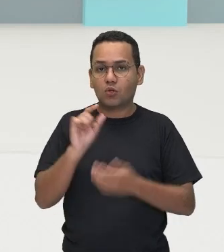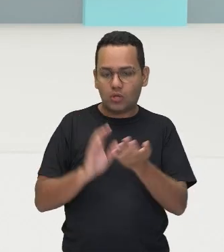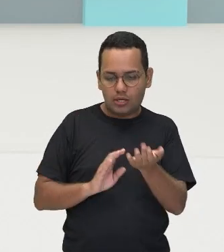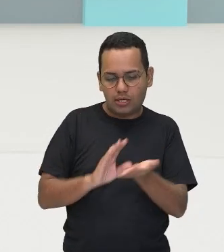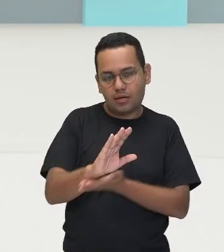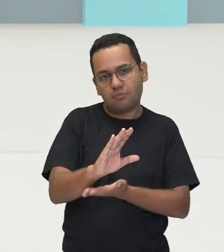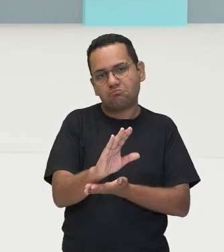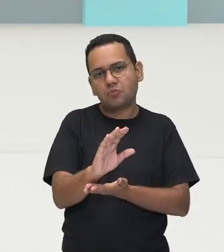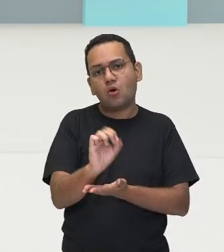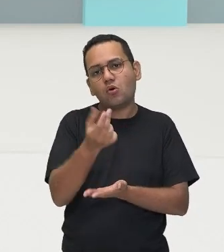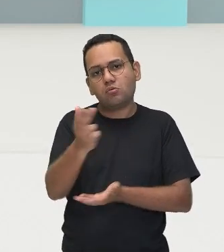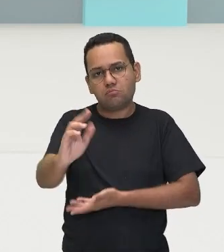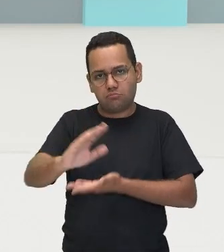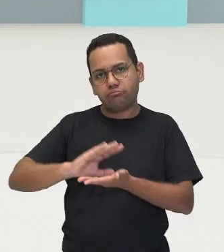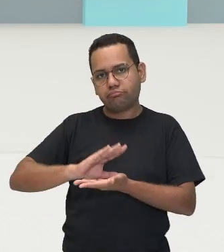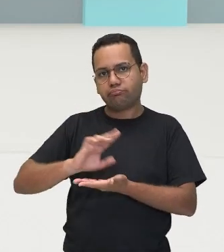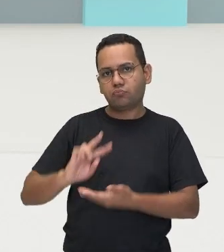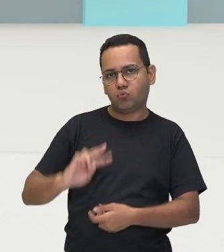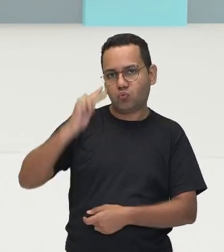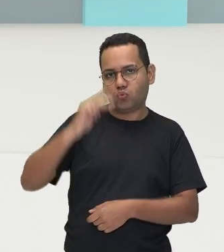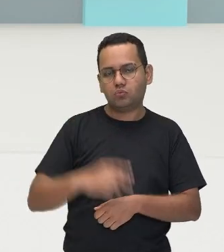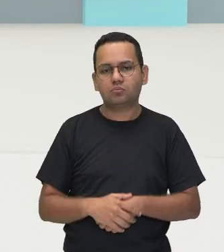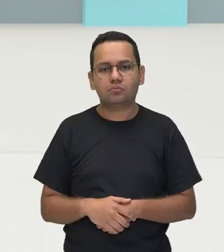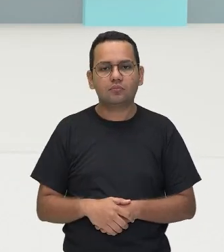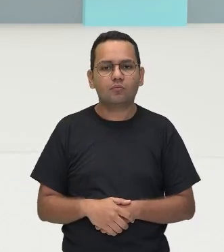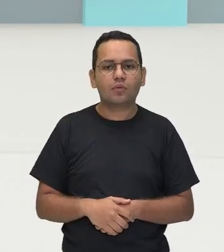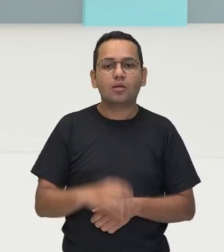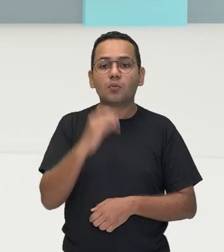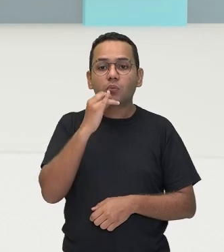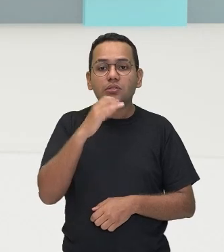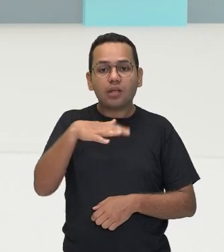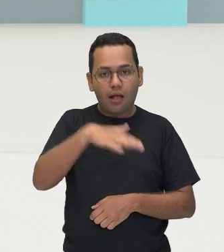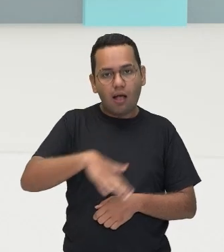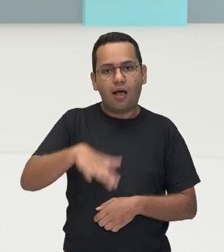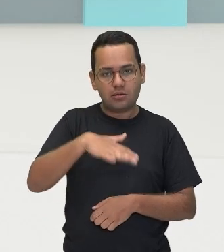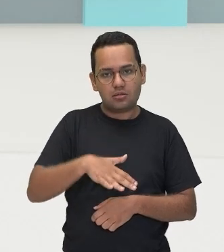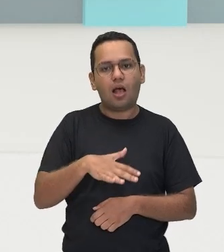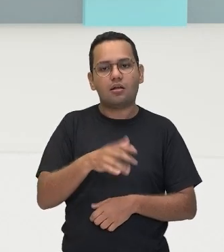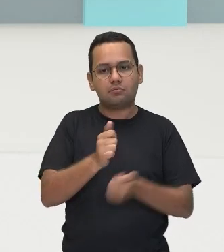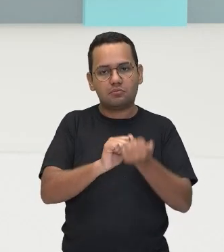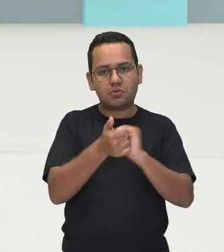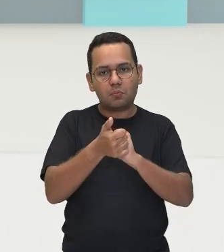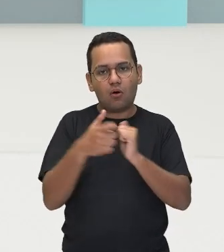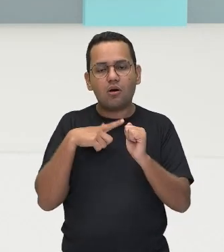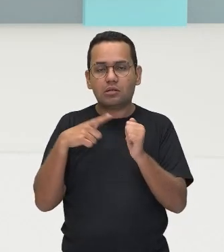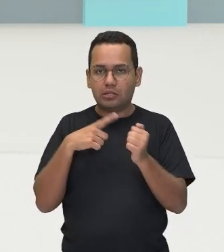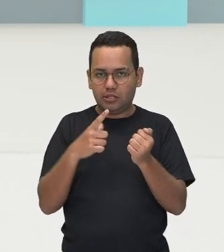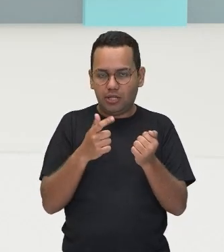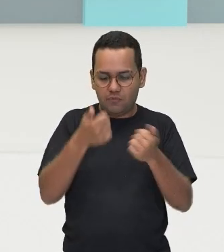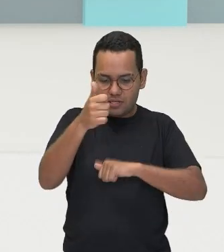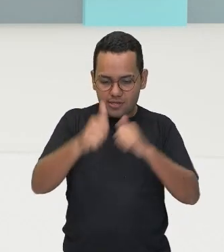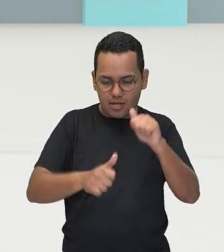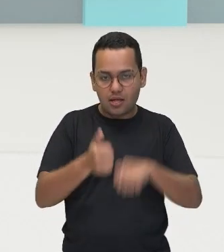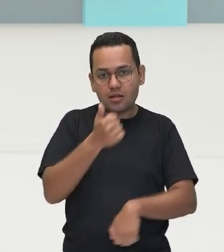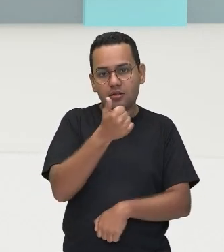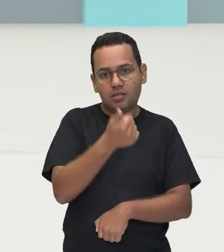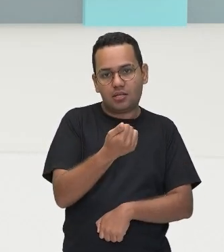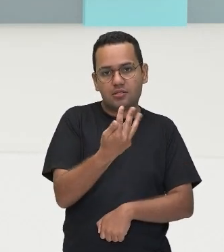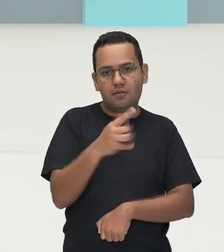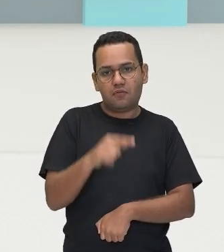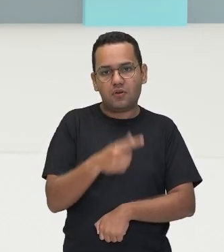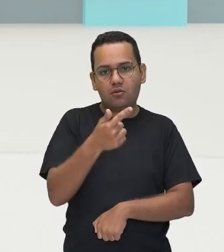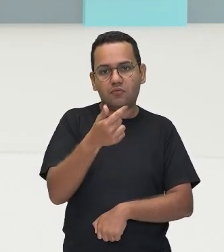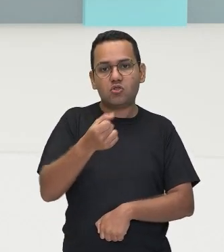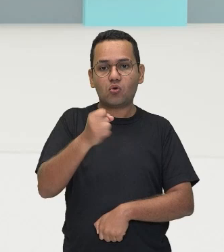galera. Olha, tanto que o mercado de tecnologia esportiva foi avaliado em 13,28 bilhões em